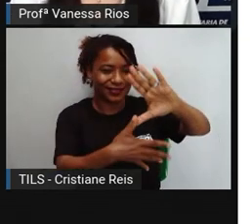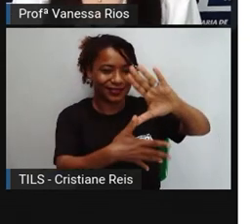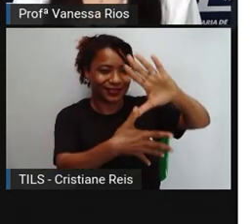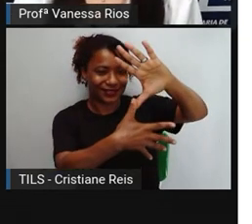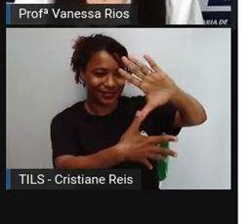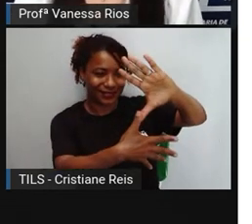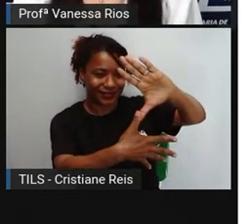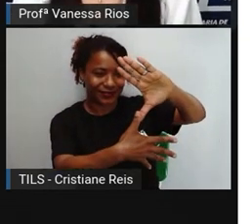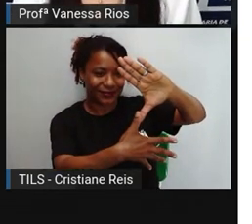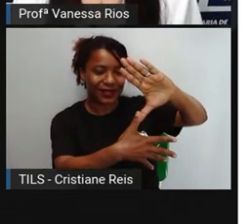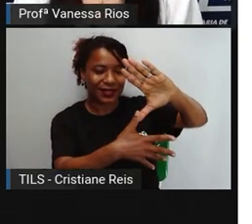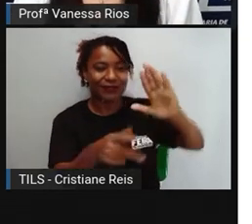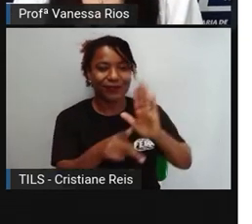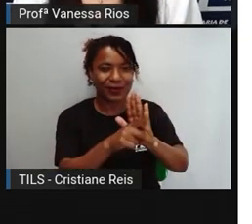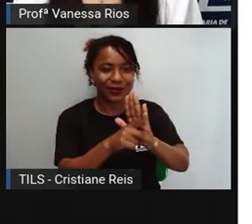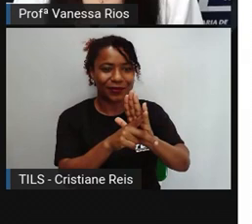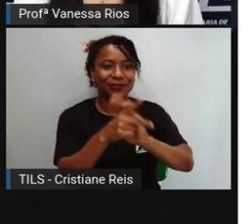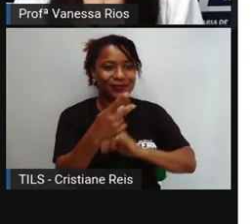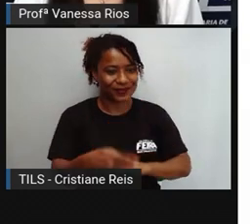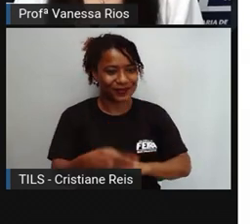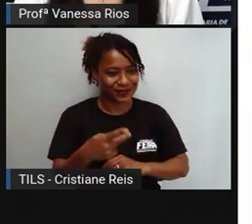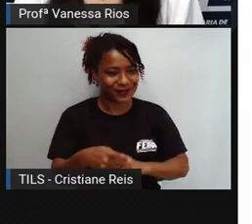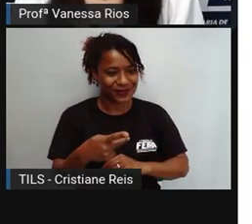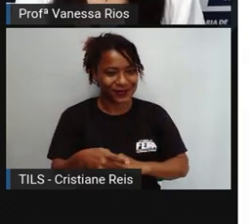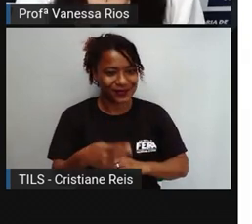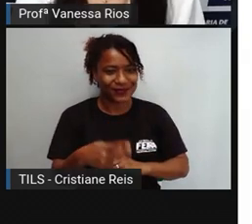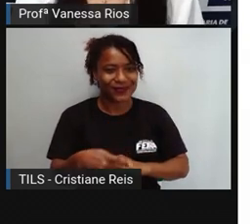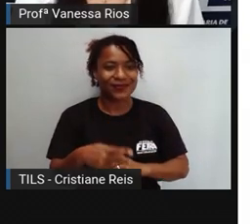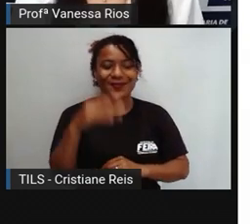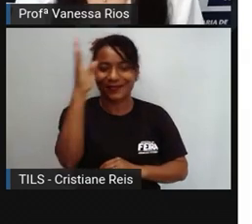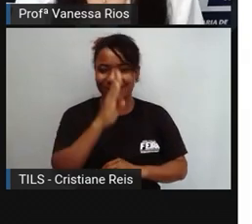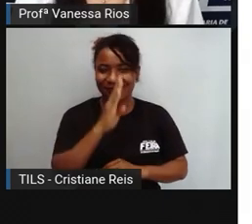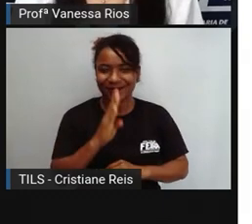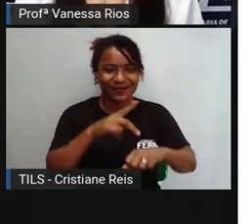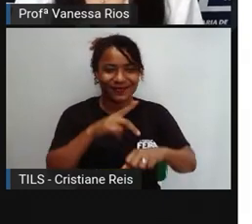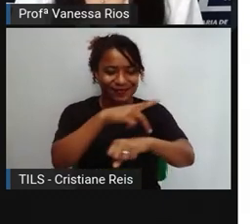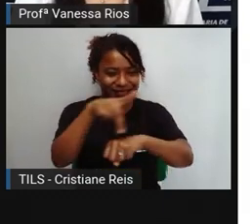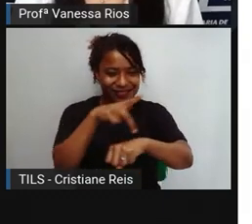que é o continente que está localizado aí no nosso país, o Brasil.